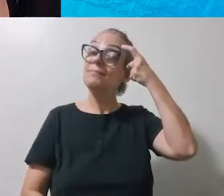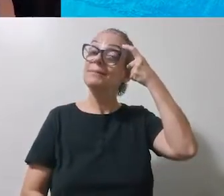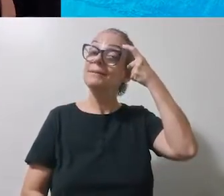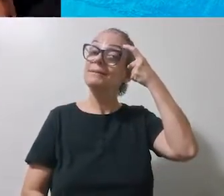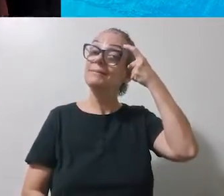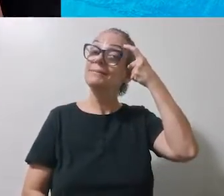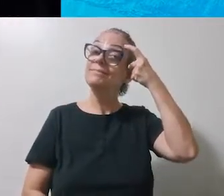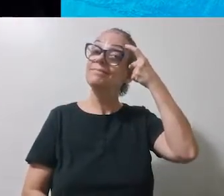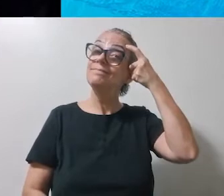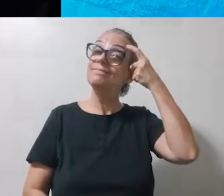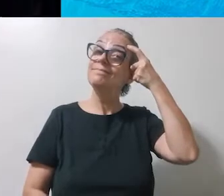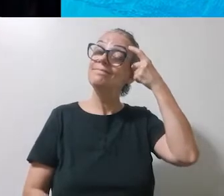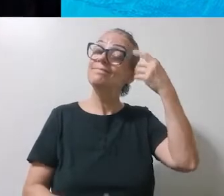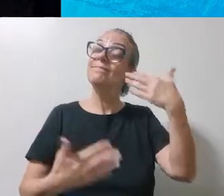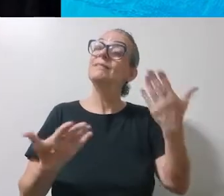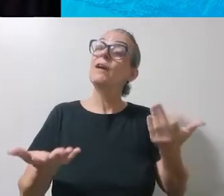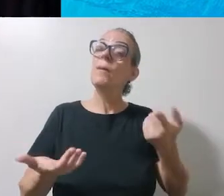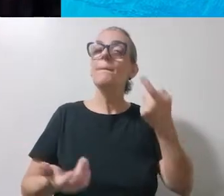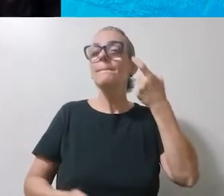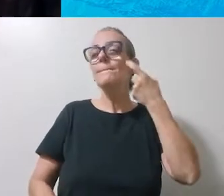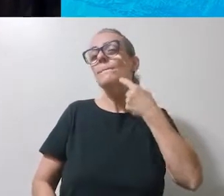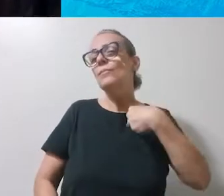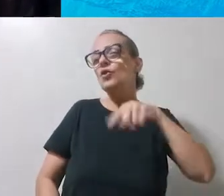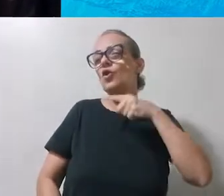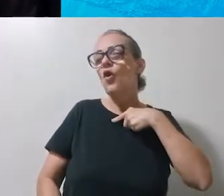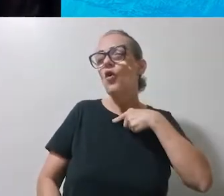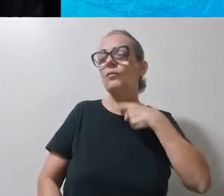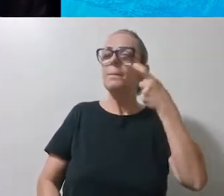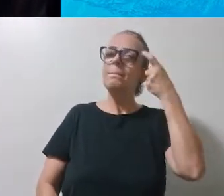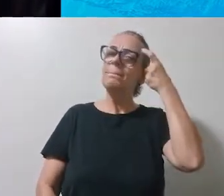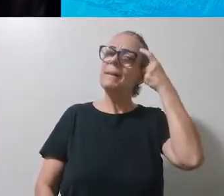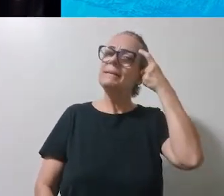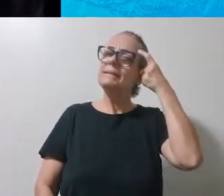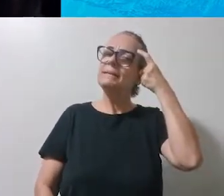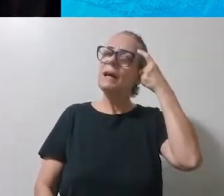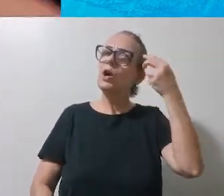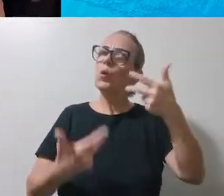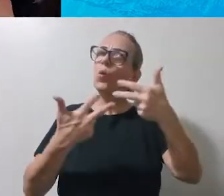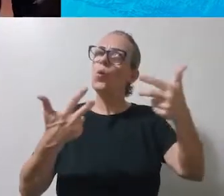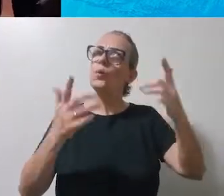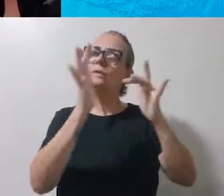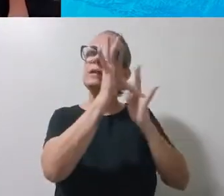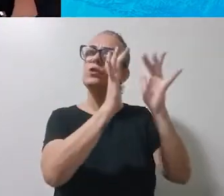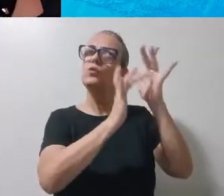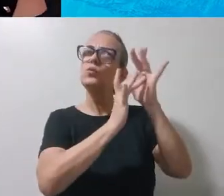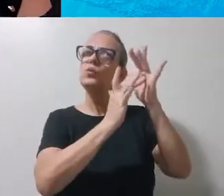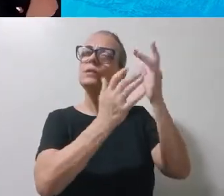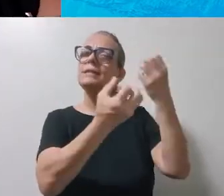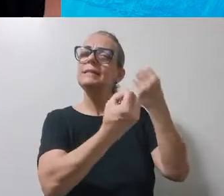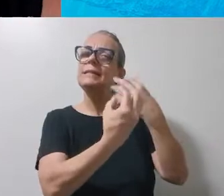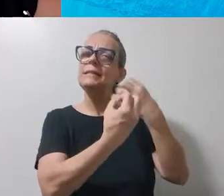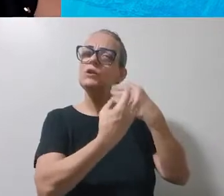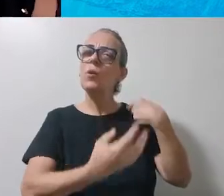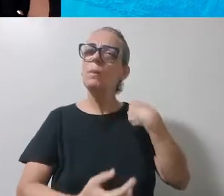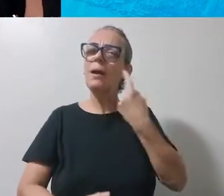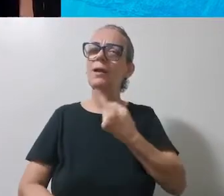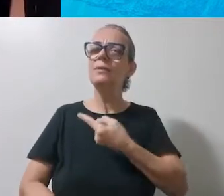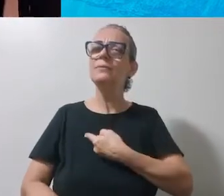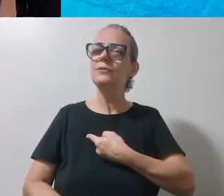Então, vamos pensar aqui. Tanta coisa linda que Jesus nos ensinou. Que podem assim ficar